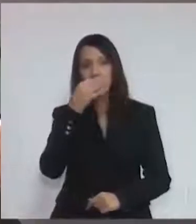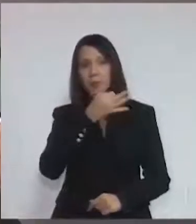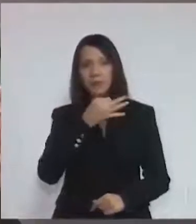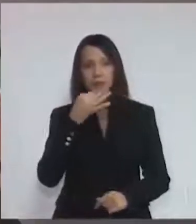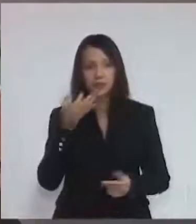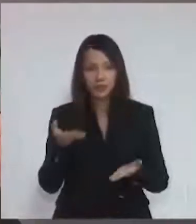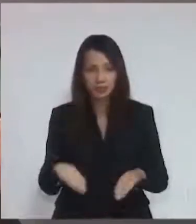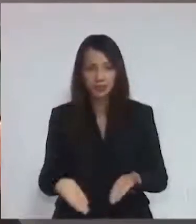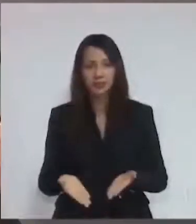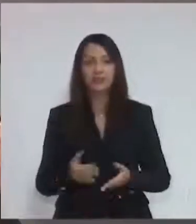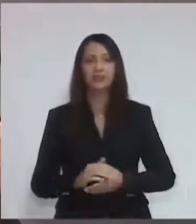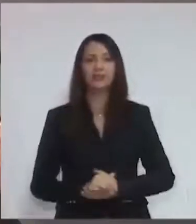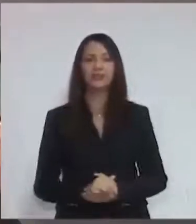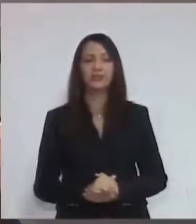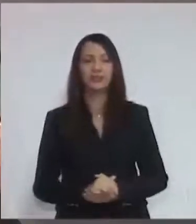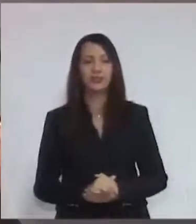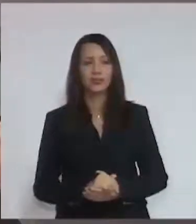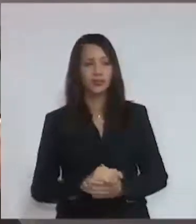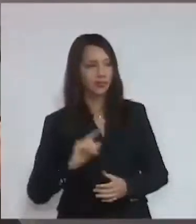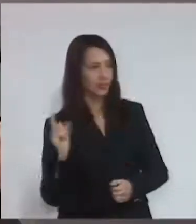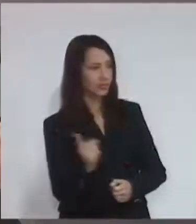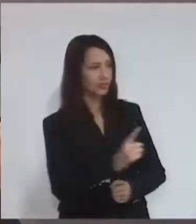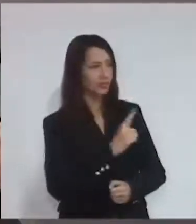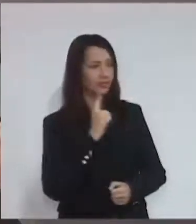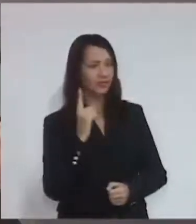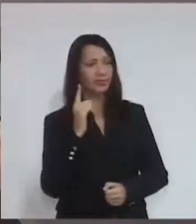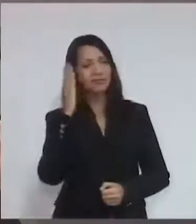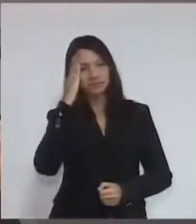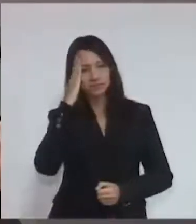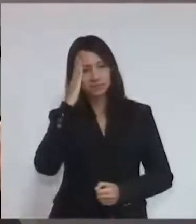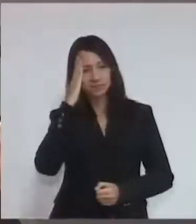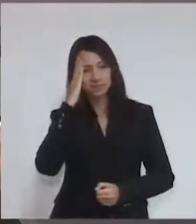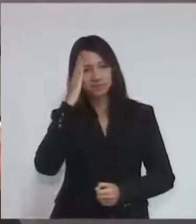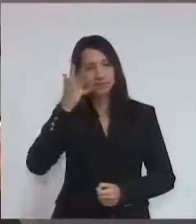eu acho que todos entenderam o pronunciamento dela.